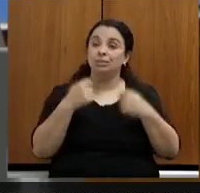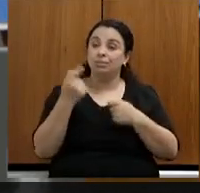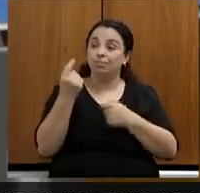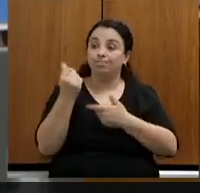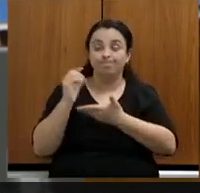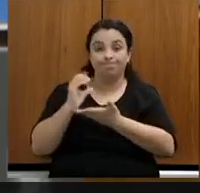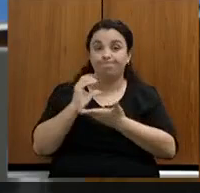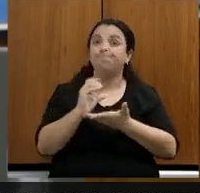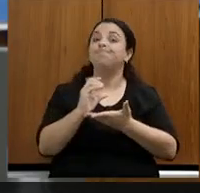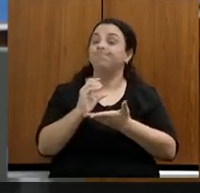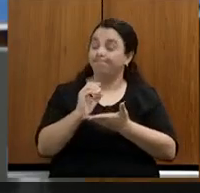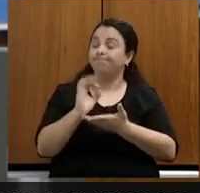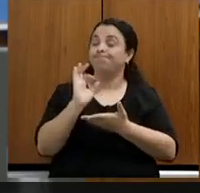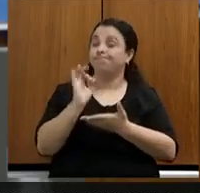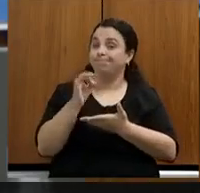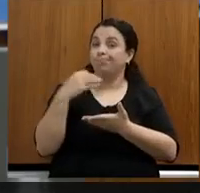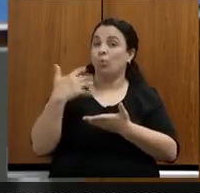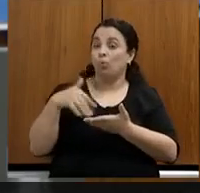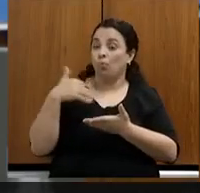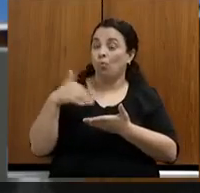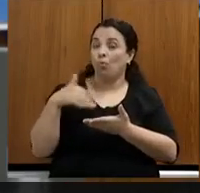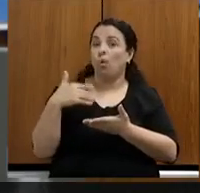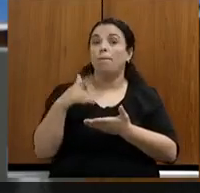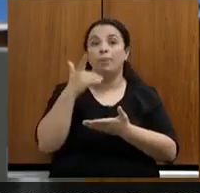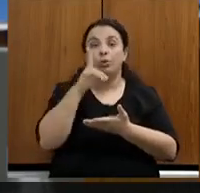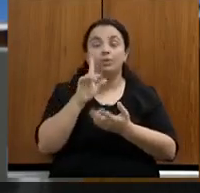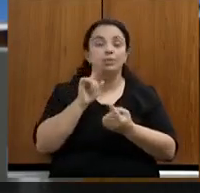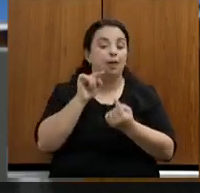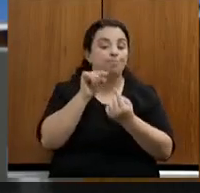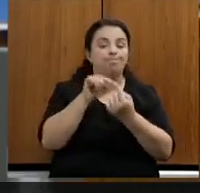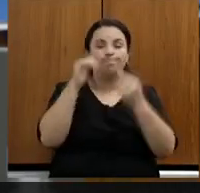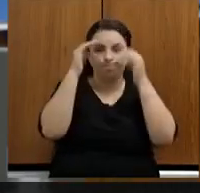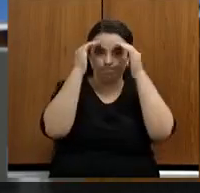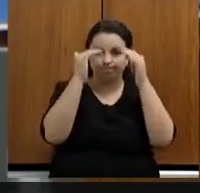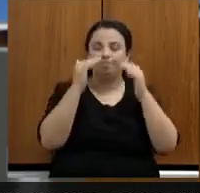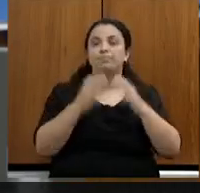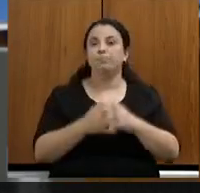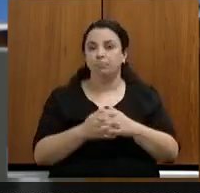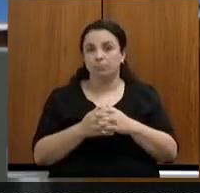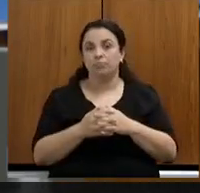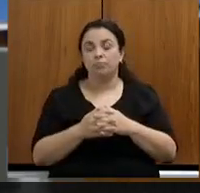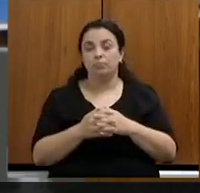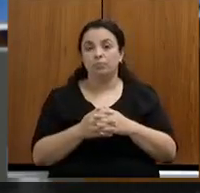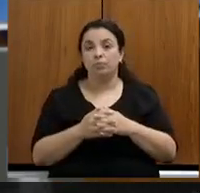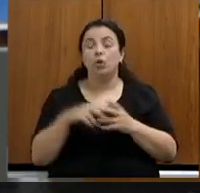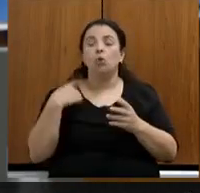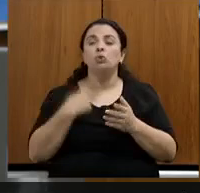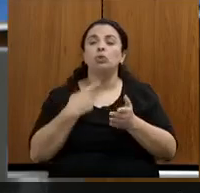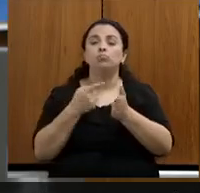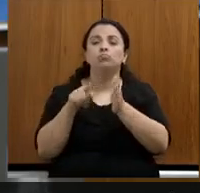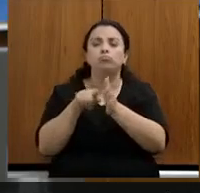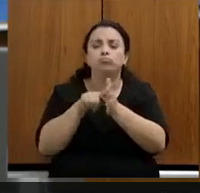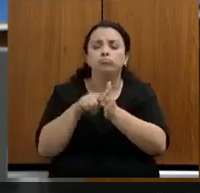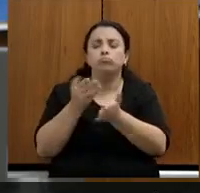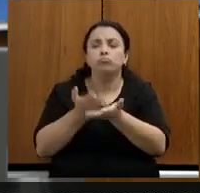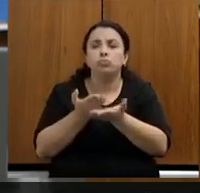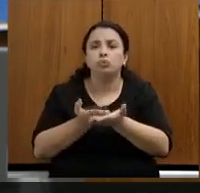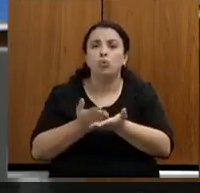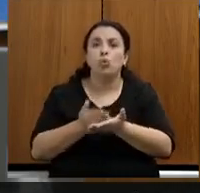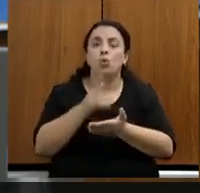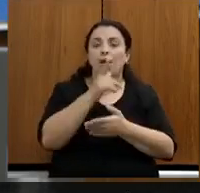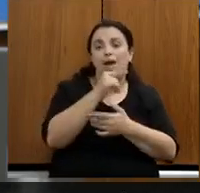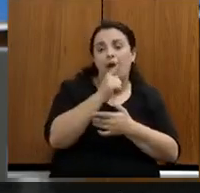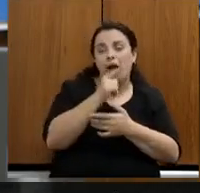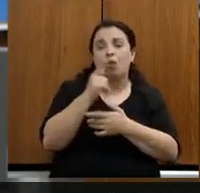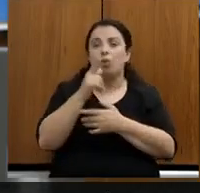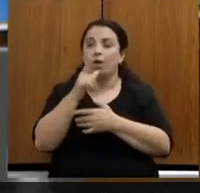significativo para atingir essa meta. Nos nossos estudos para água e esgoto, o montante necessário para